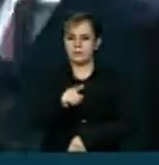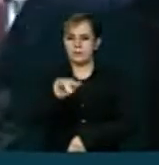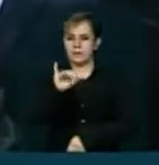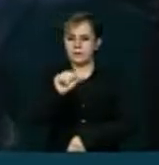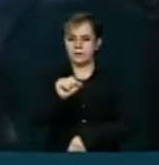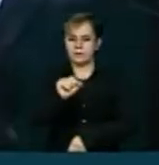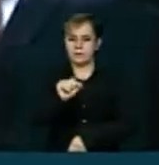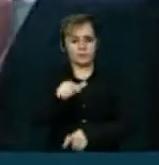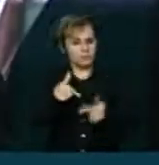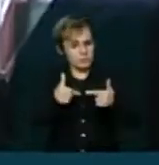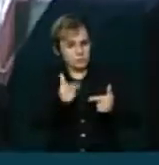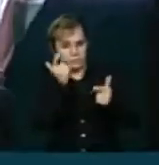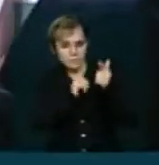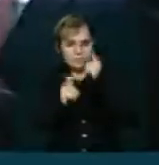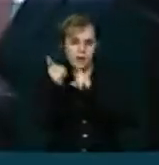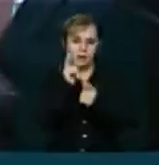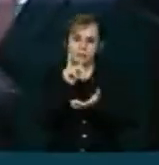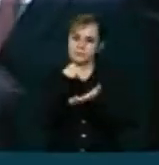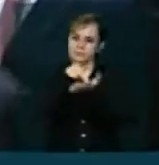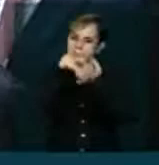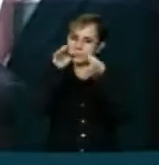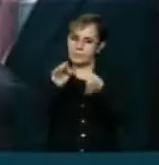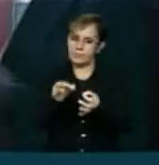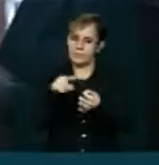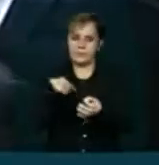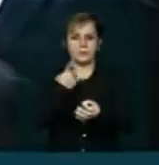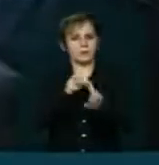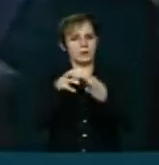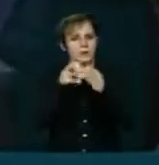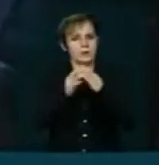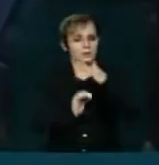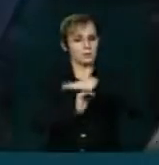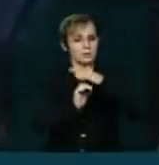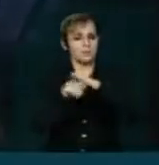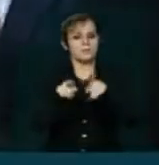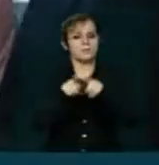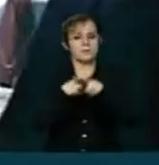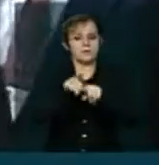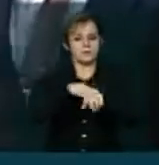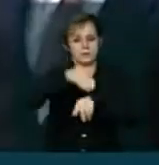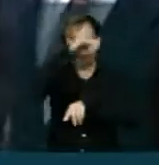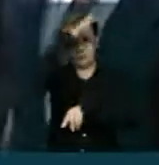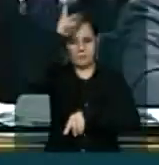para que esse fato fosse concretizado, e à nossa classe empresarial também do estado do Amazonas. Obrigado, senhora presidente.